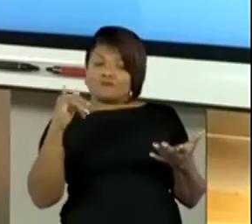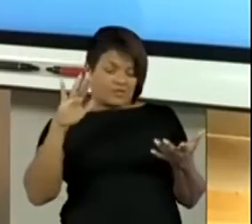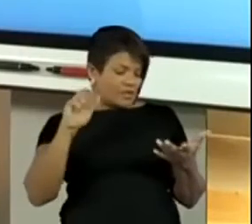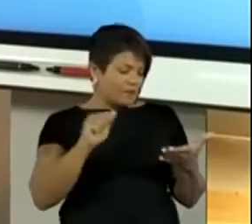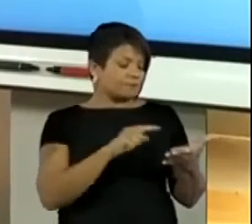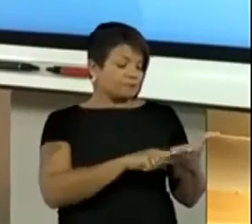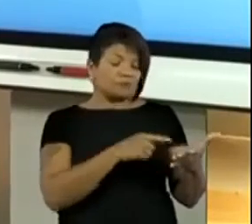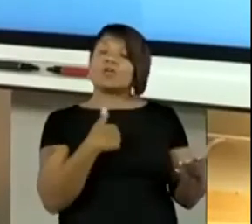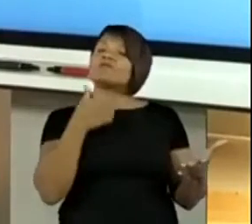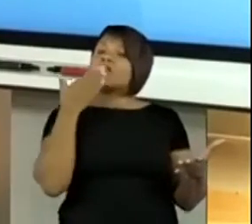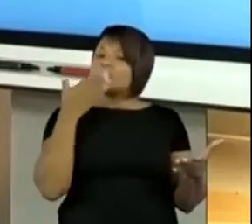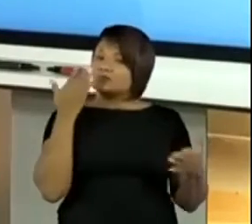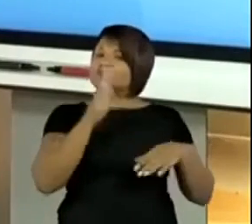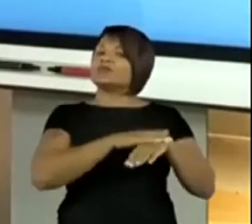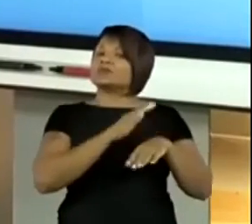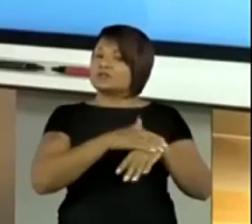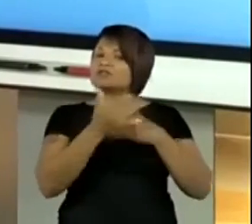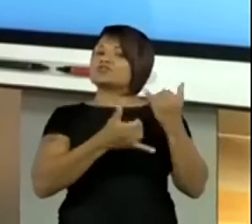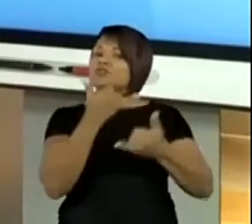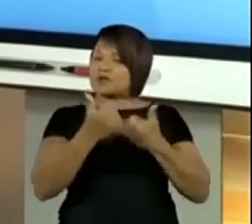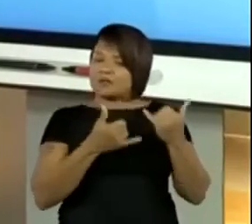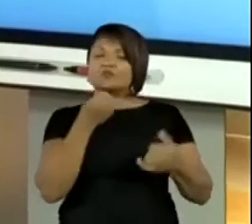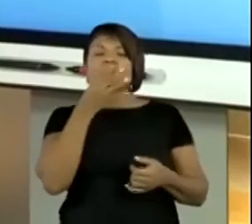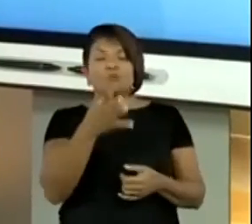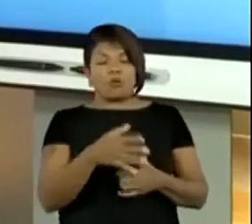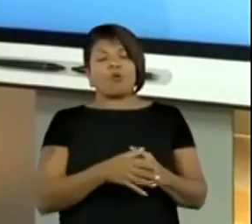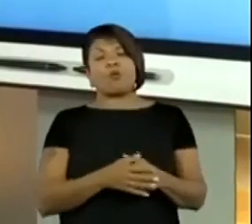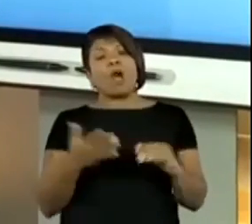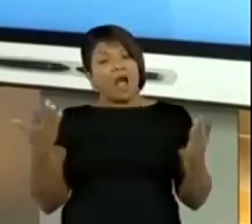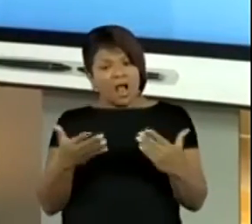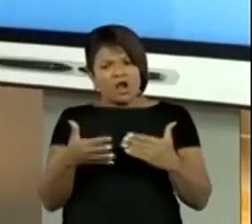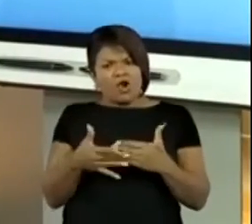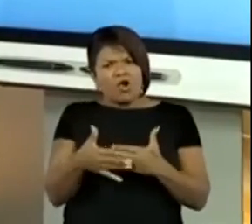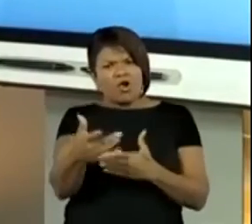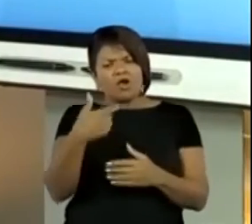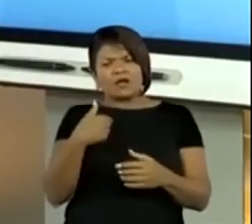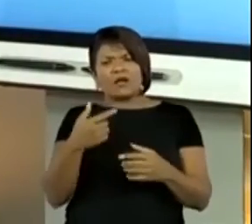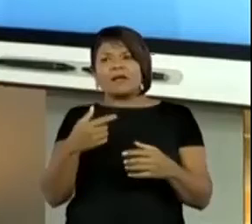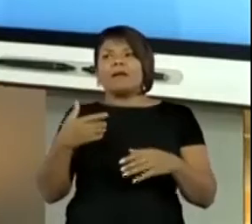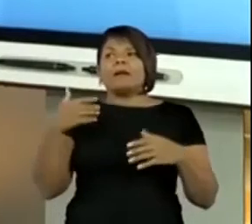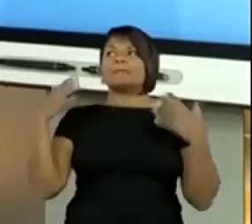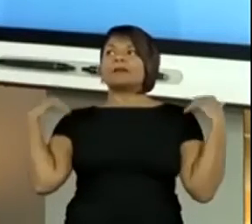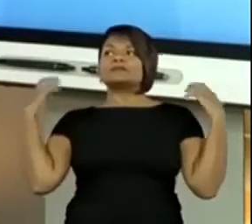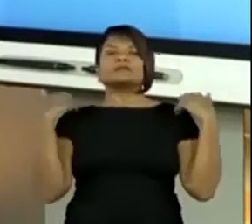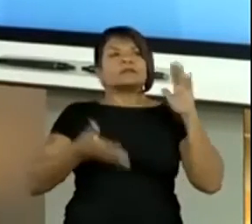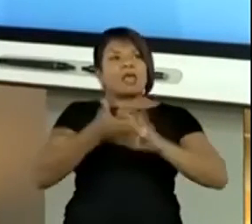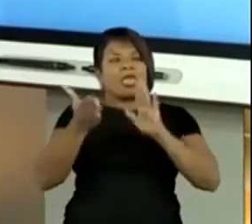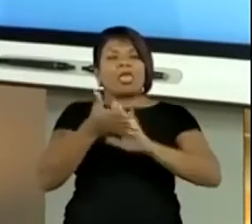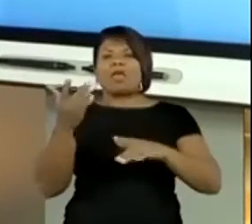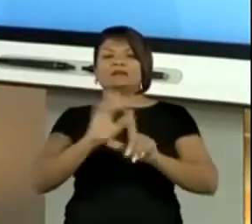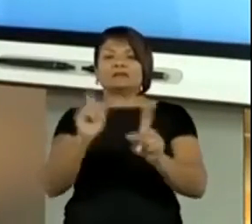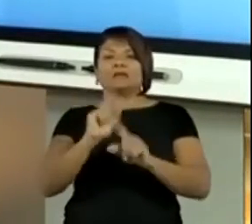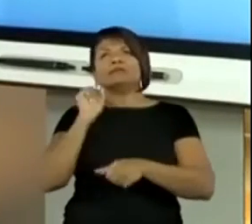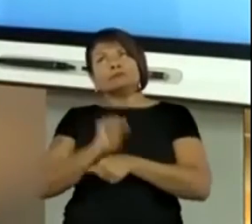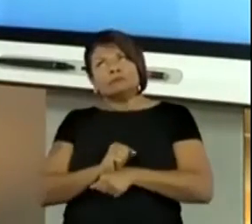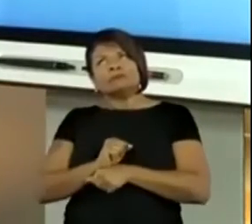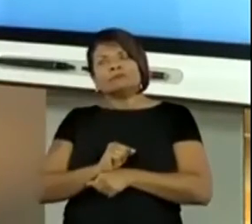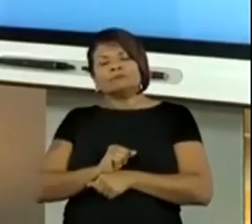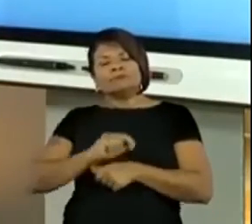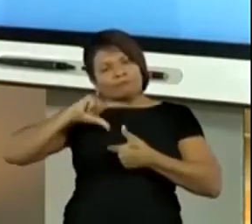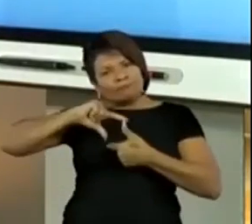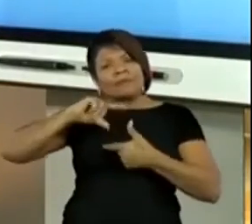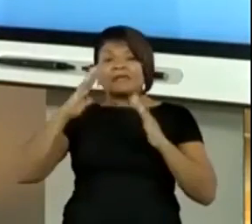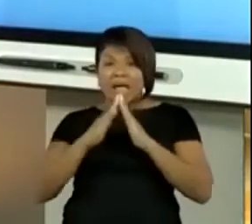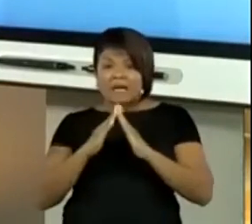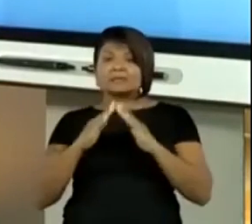gostoso. É um passatempo legal. Nesse período de quarentena, né? Que a gente não pode ficar passeando, indo no shopping, parques. Esses